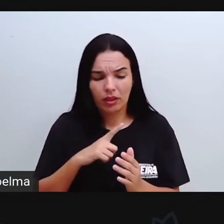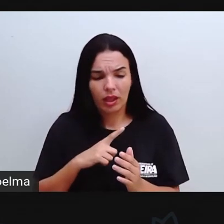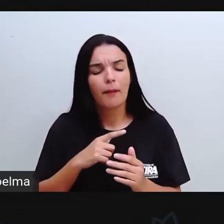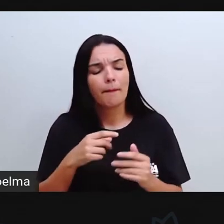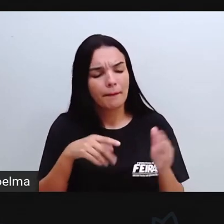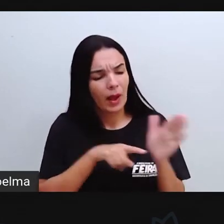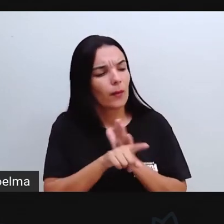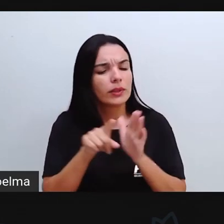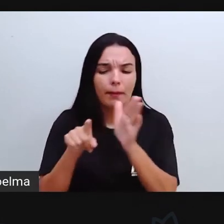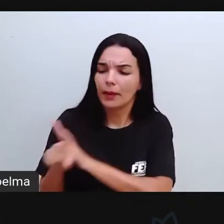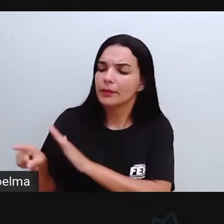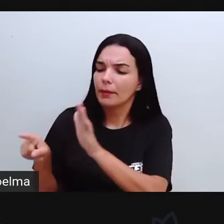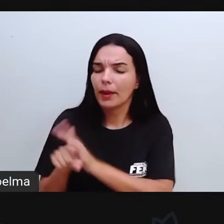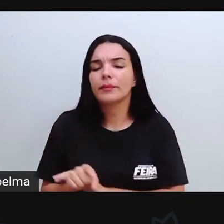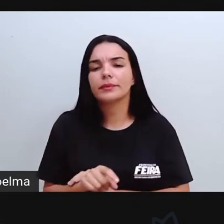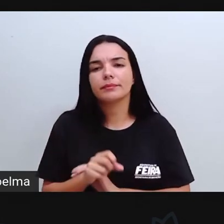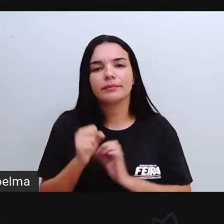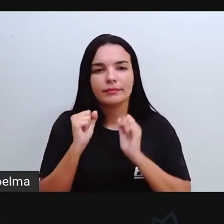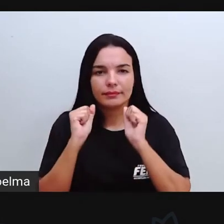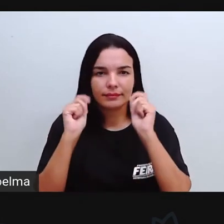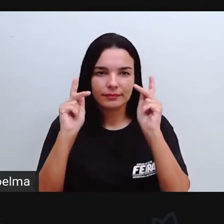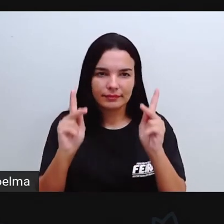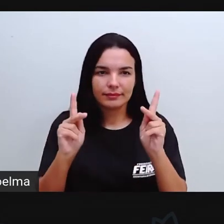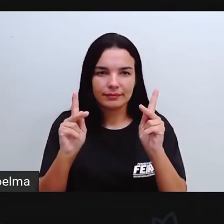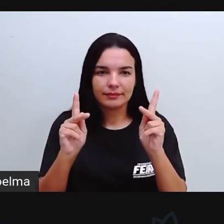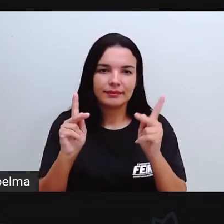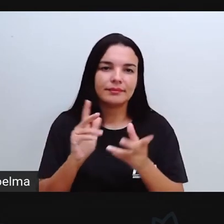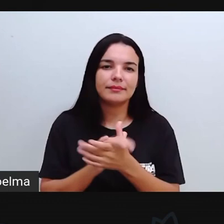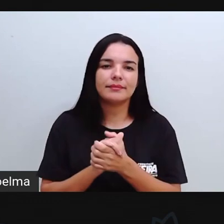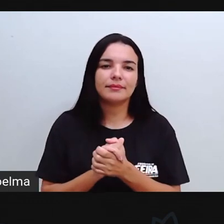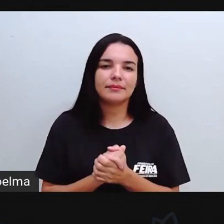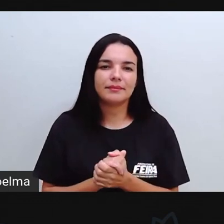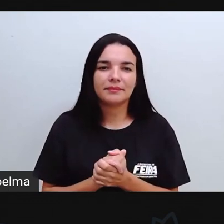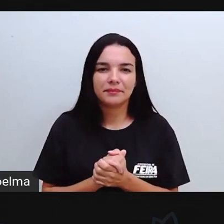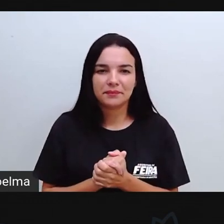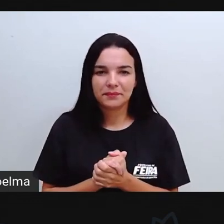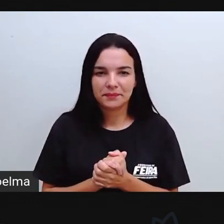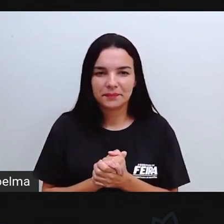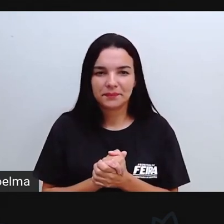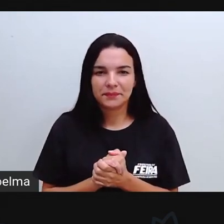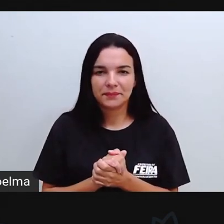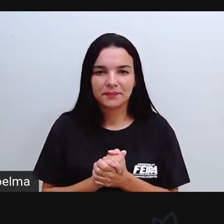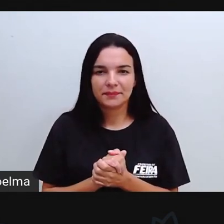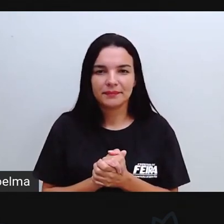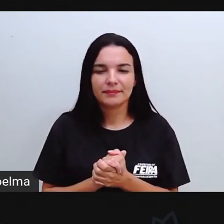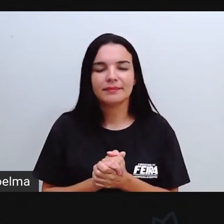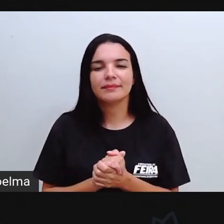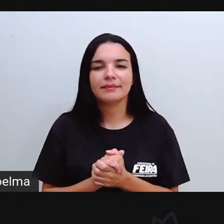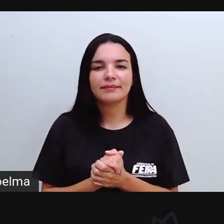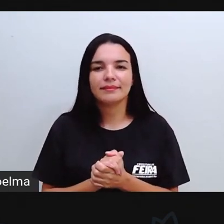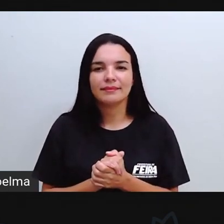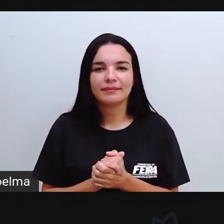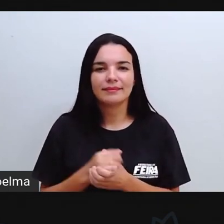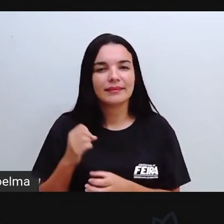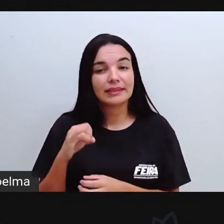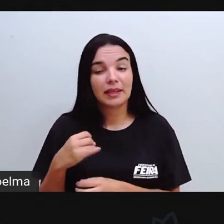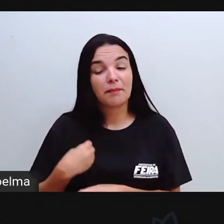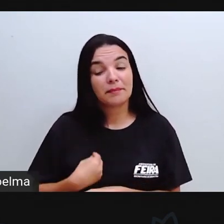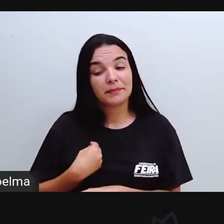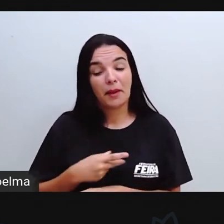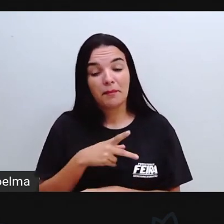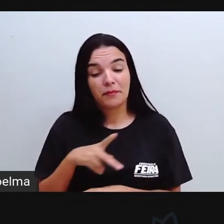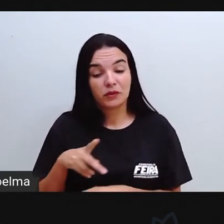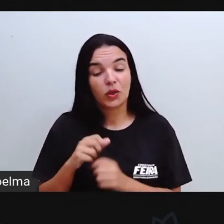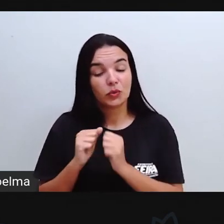pode assistir a esse vídeo novamente. Ou pode fazer as anotações aí. E quando estiver no momento presencial, vocês tirarem essas dúvidas com os